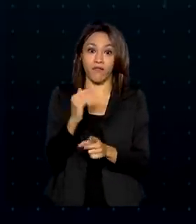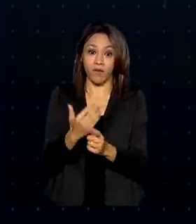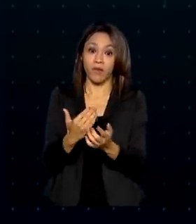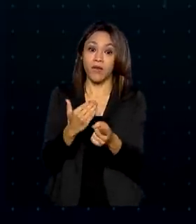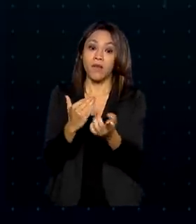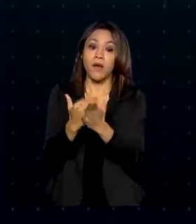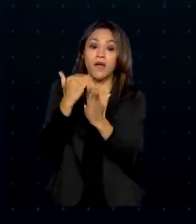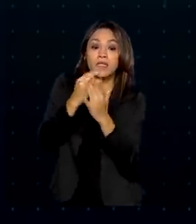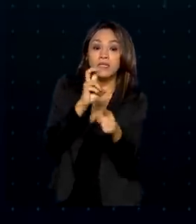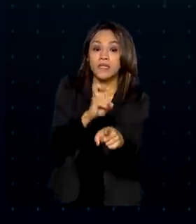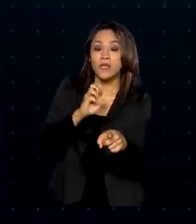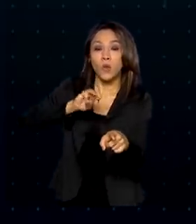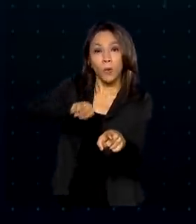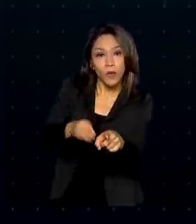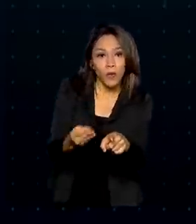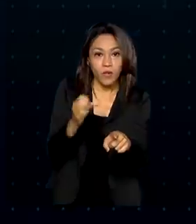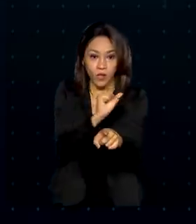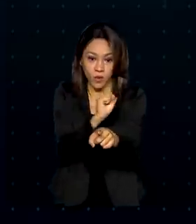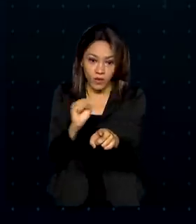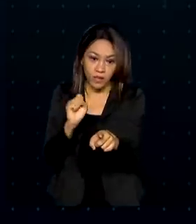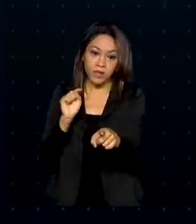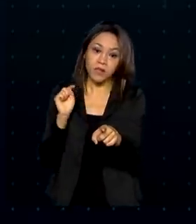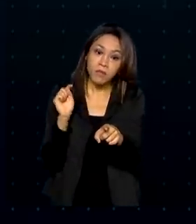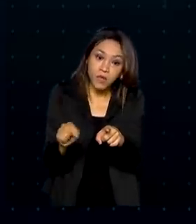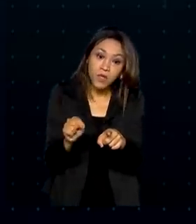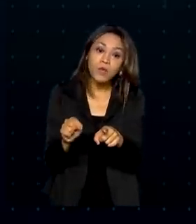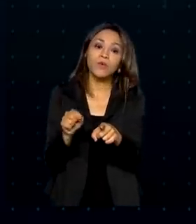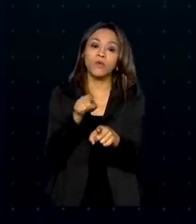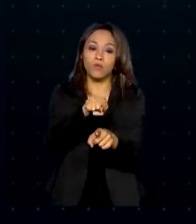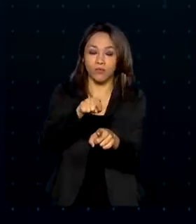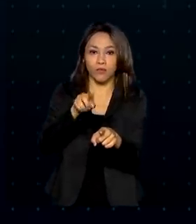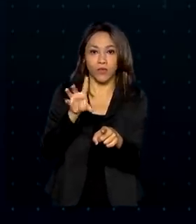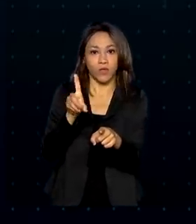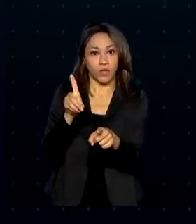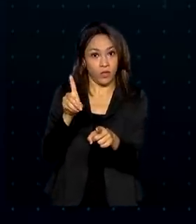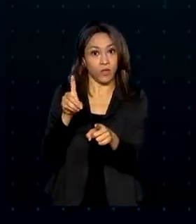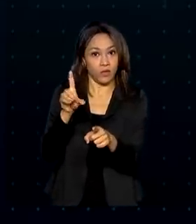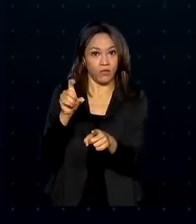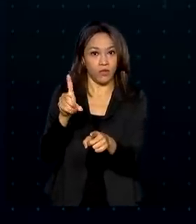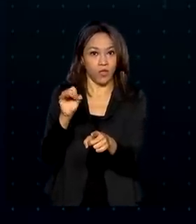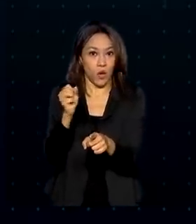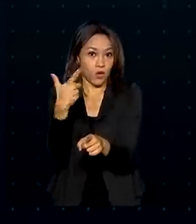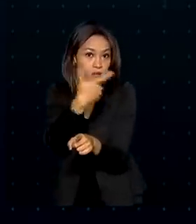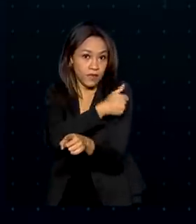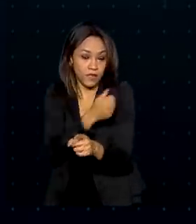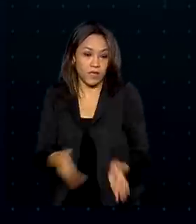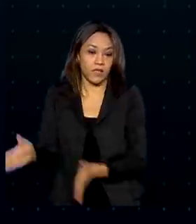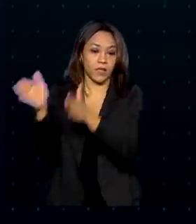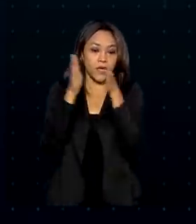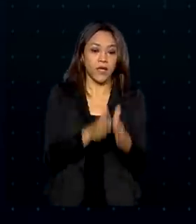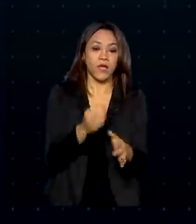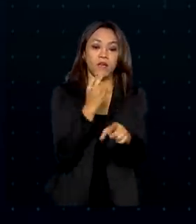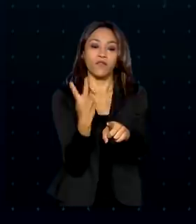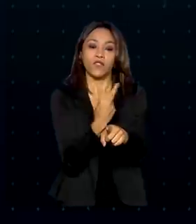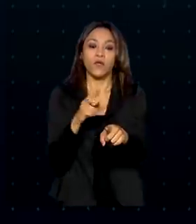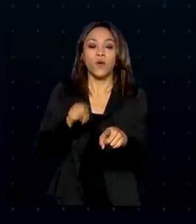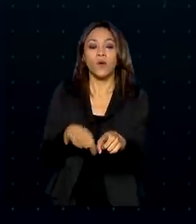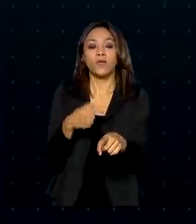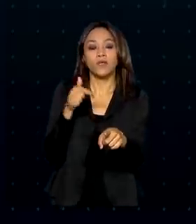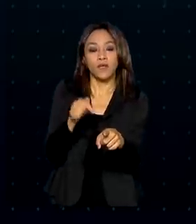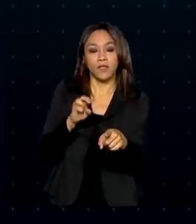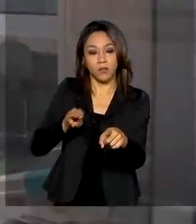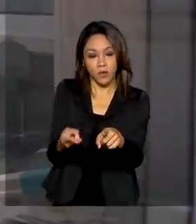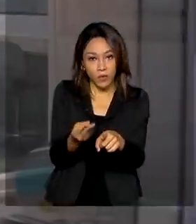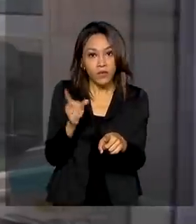,8 milhões de da vacina da AstraZeneca e 22,7 milhões de da